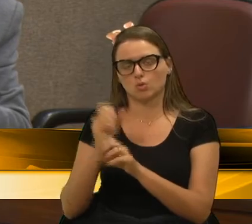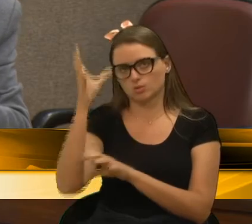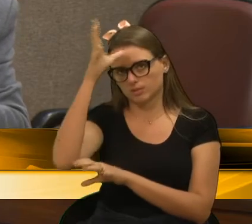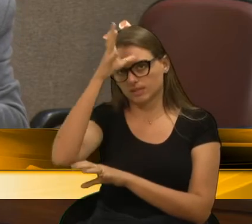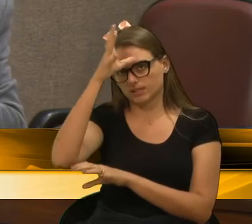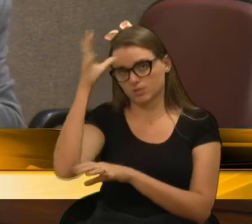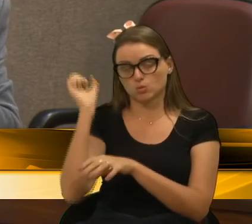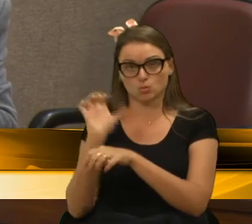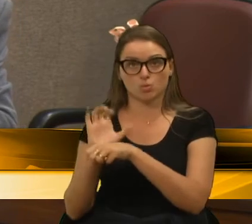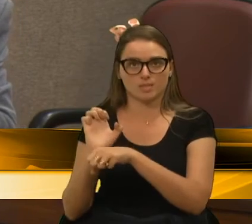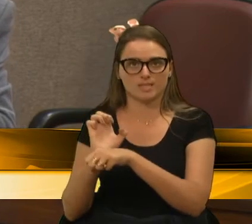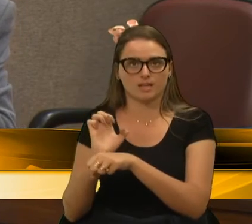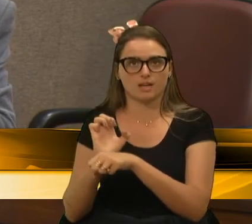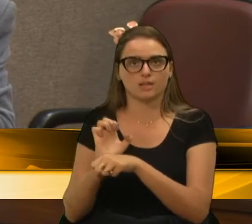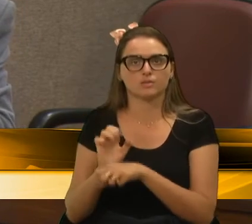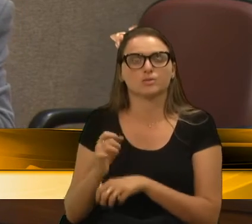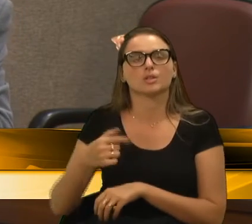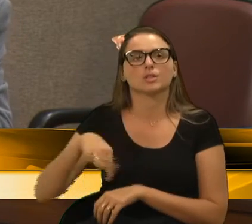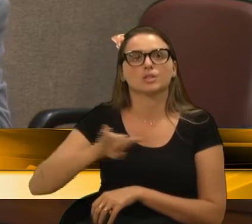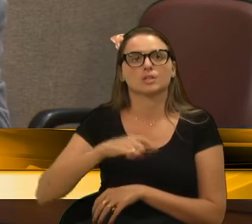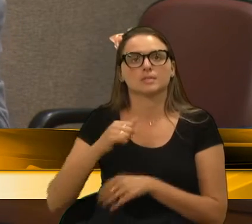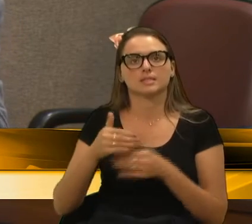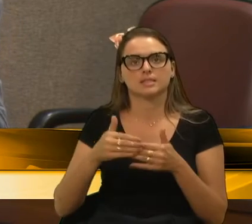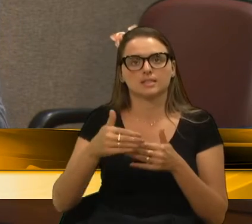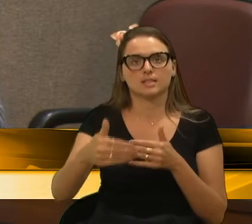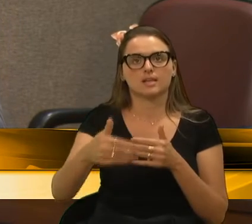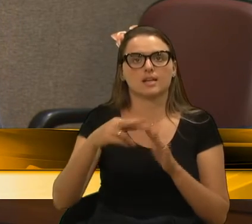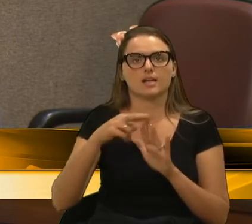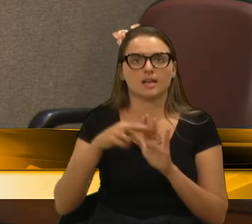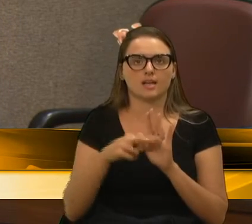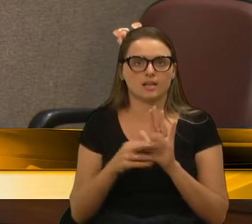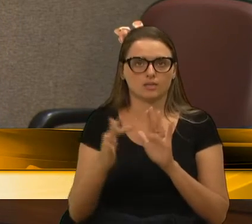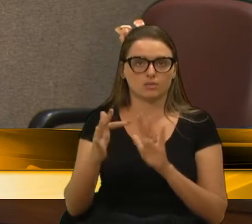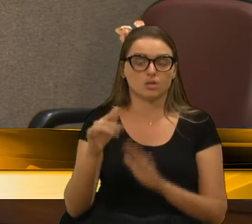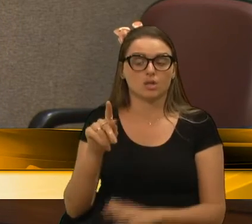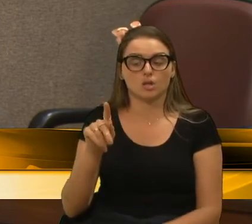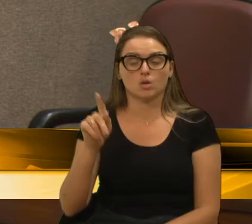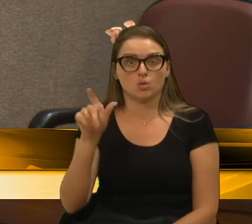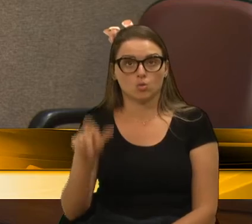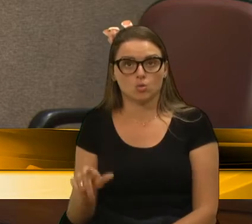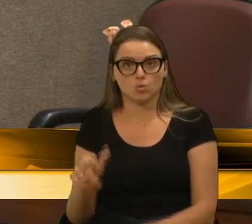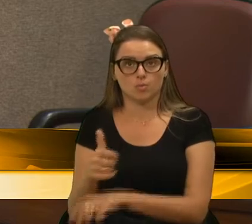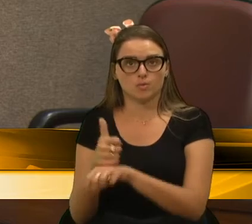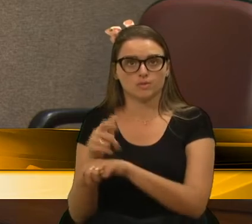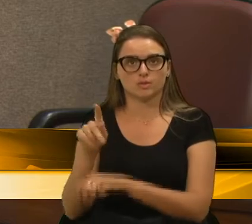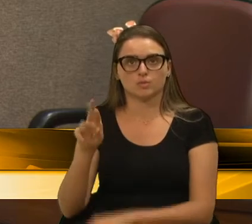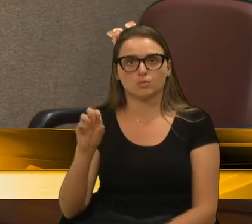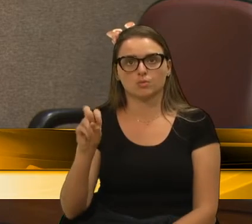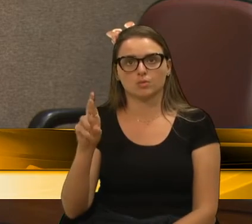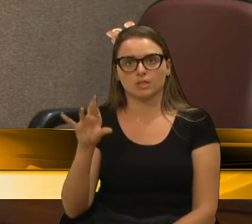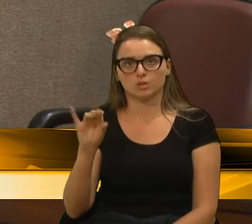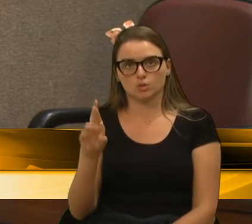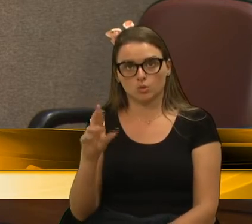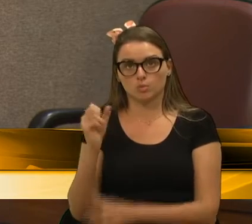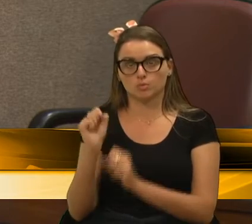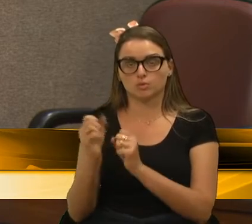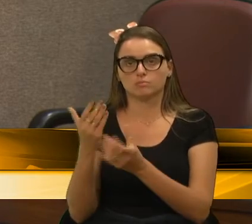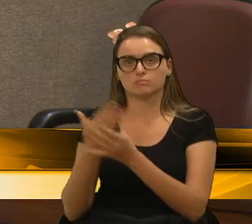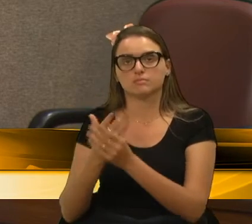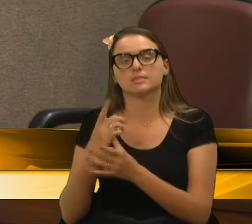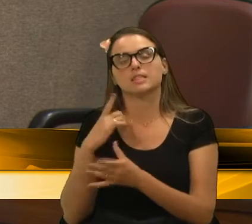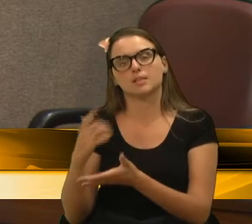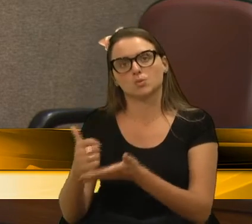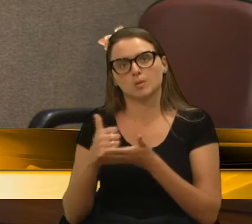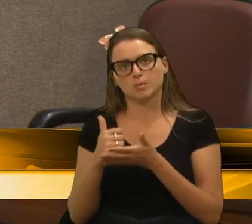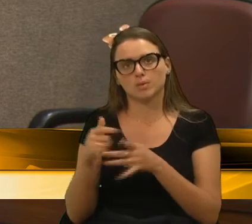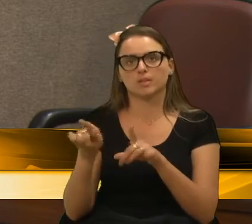vote isso, criando a regulamentação daqui para frente. Os procuradores poderiam buscar esse direito na justiça, teriam ele amparado e